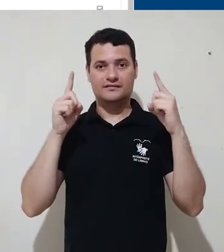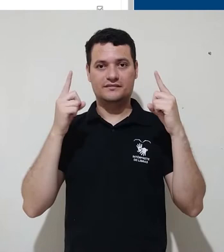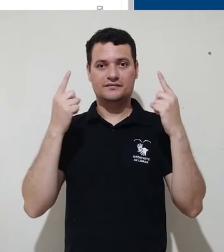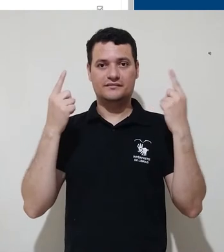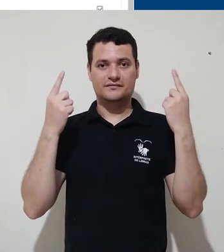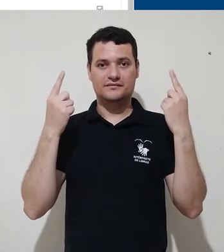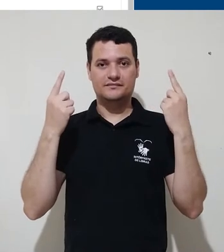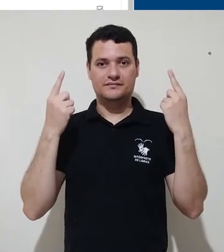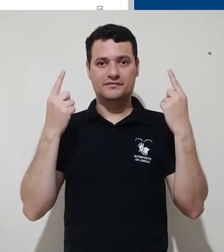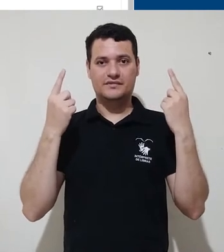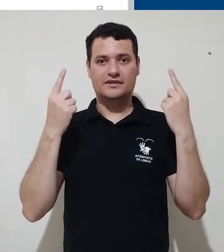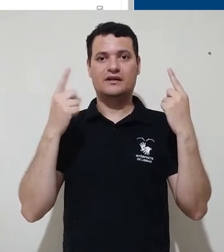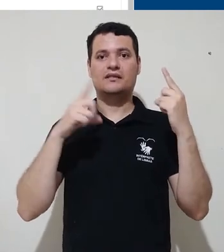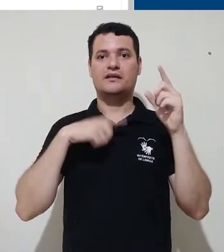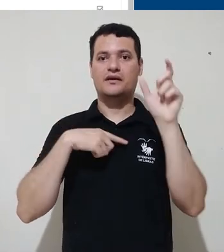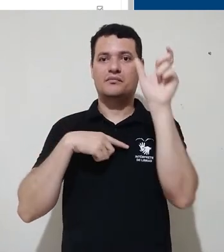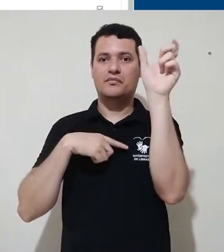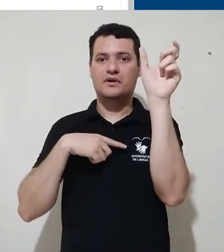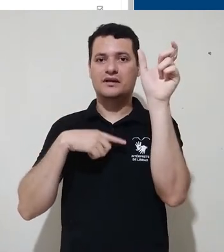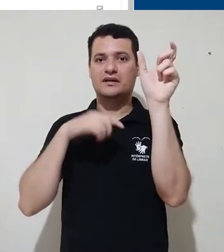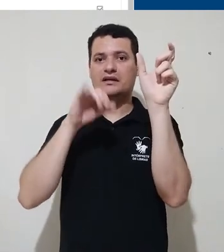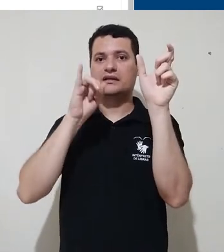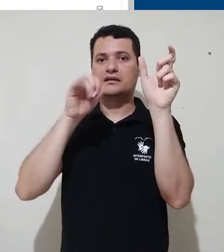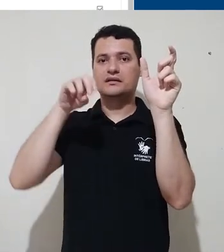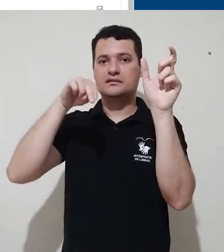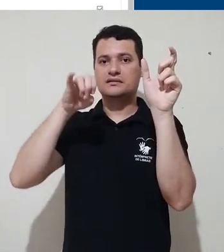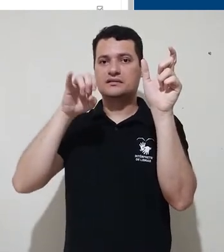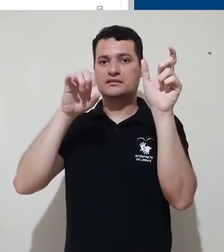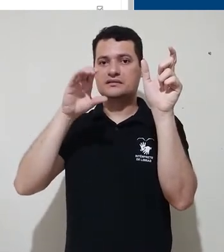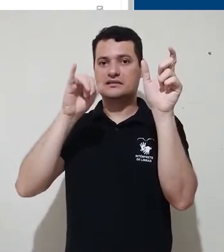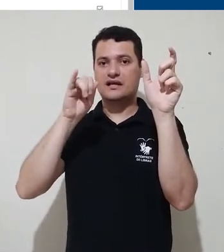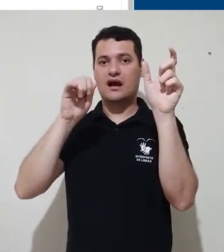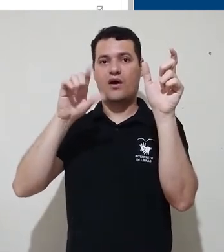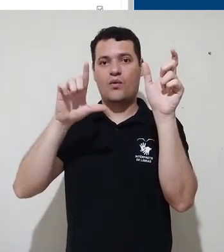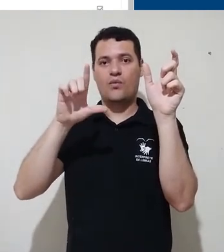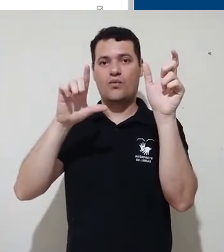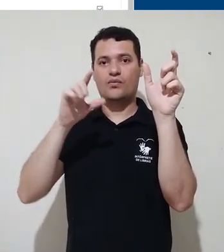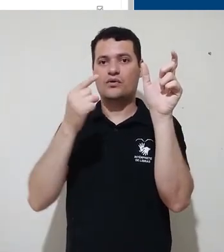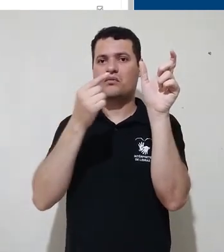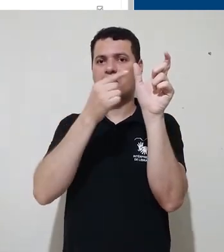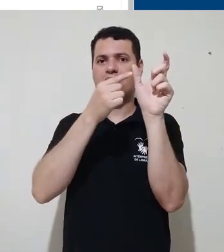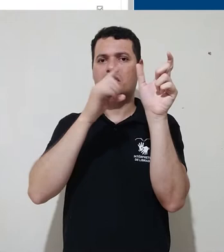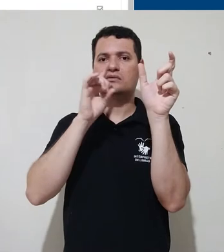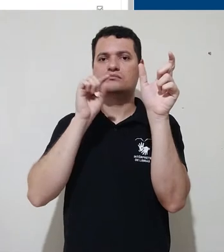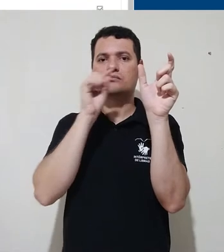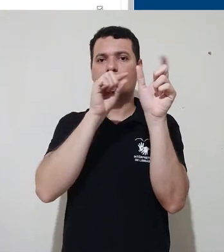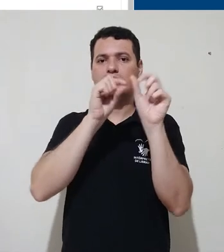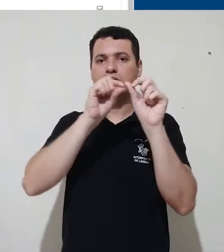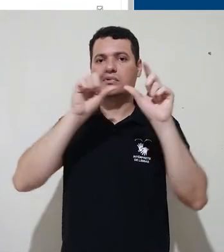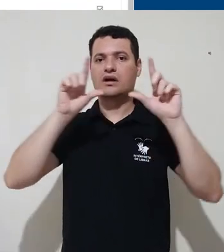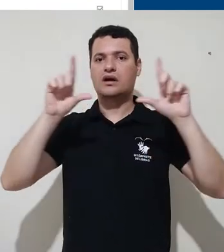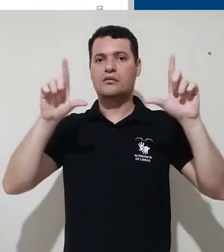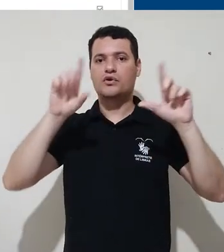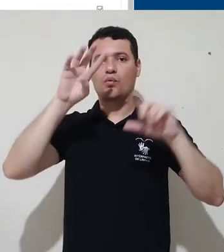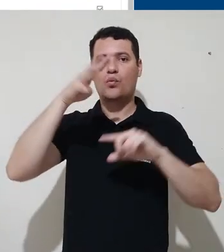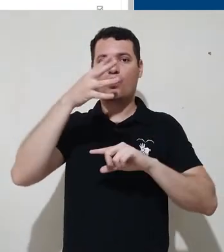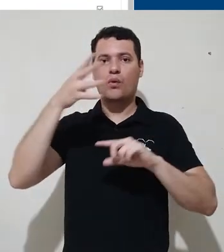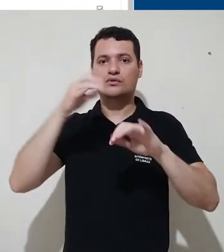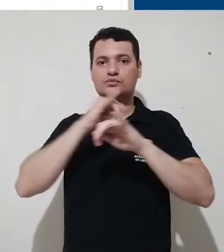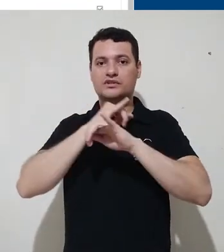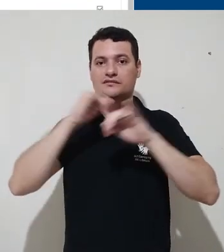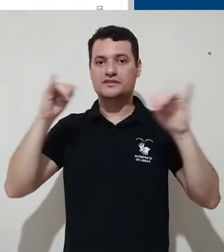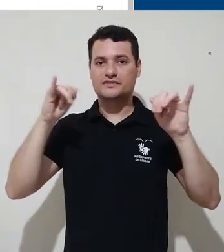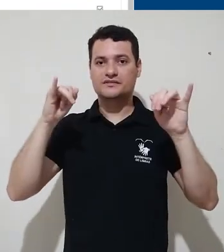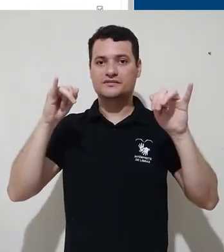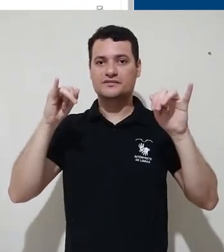vale a pena citar a sessão inicial, que no momento contém apenas um quadro de avisos.